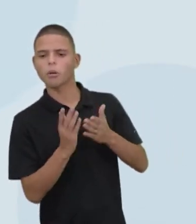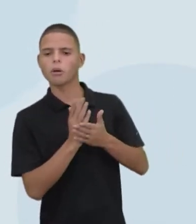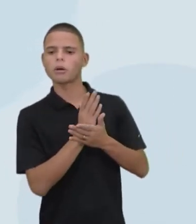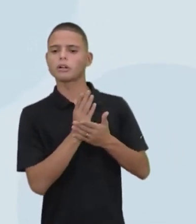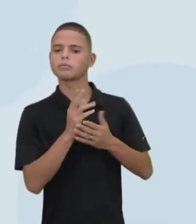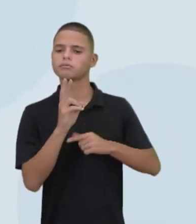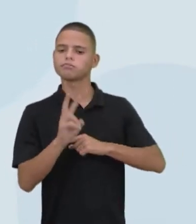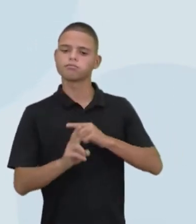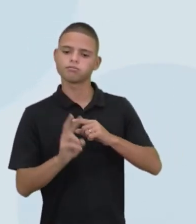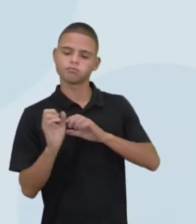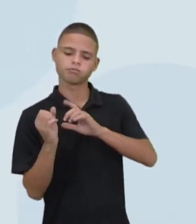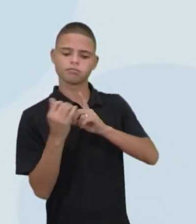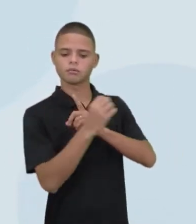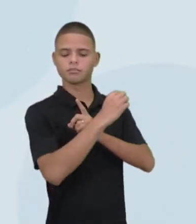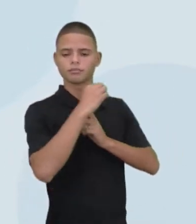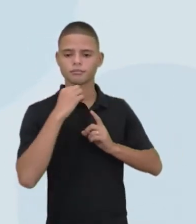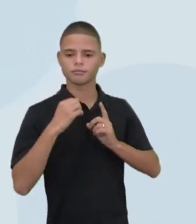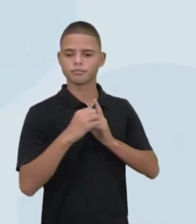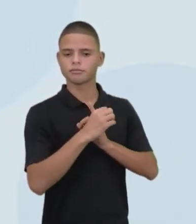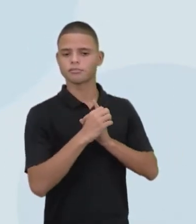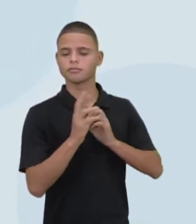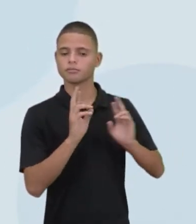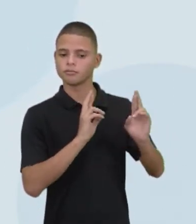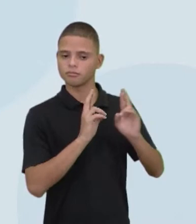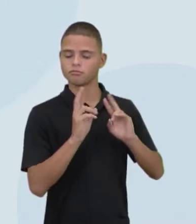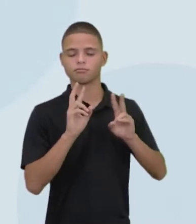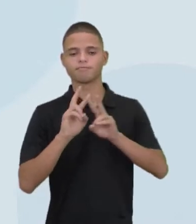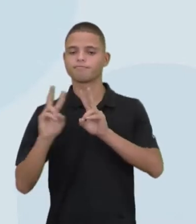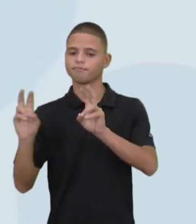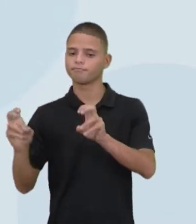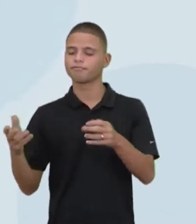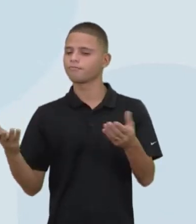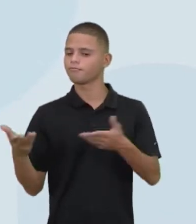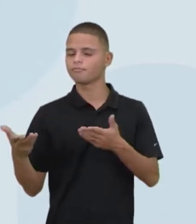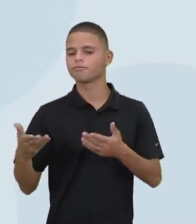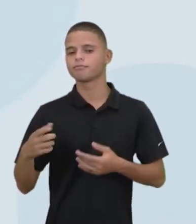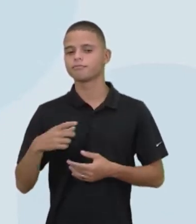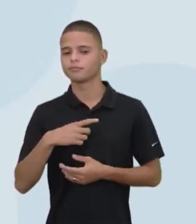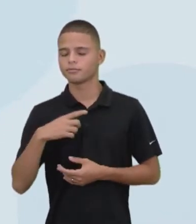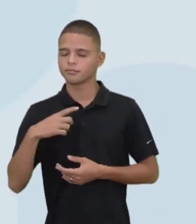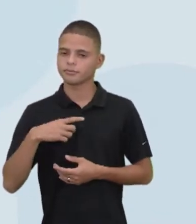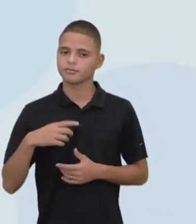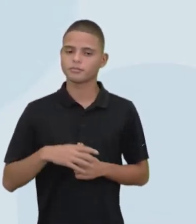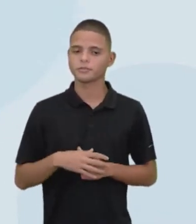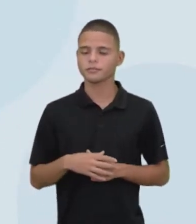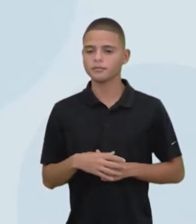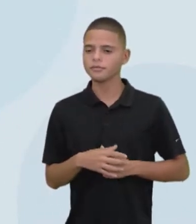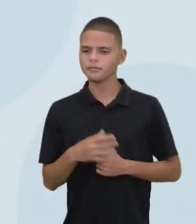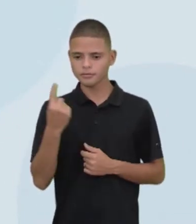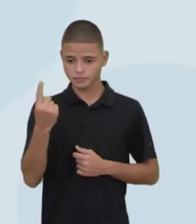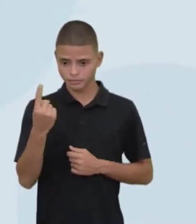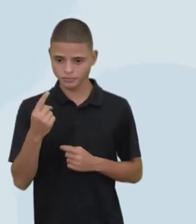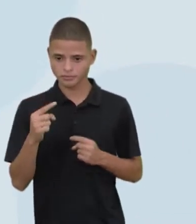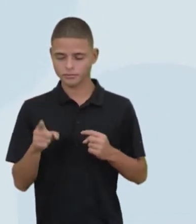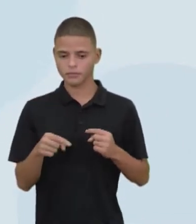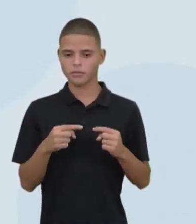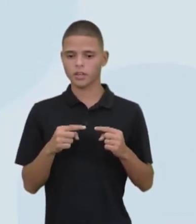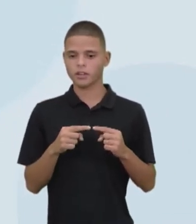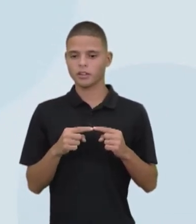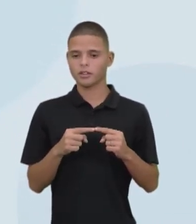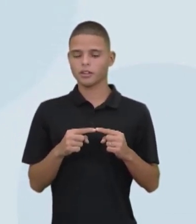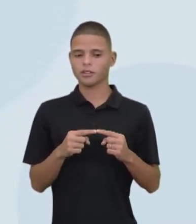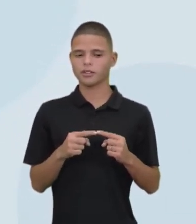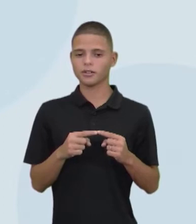socio-científicas relacionadas a essa temática. Hoje, então, a gente tem apenas um objetivo, né, na nossa